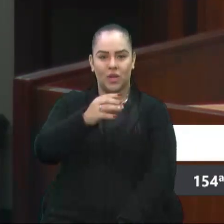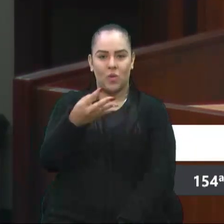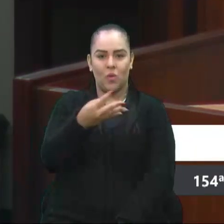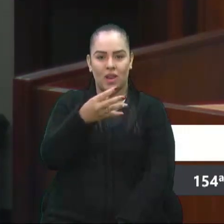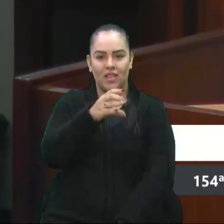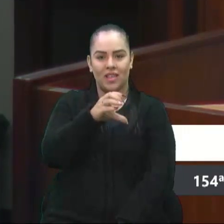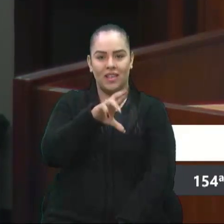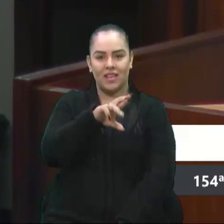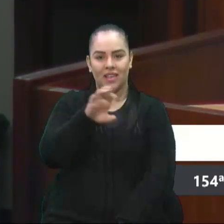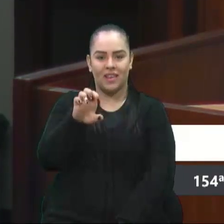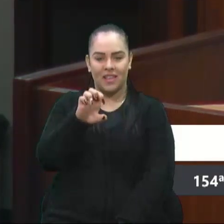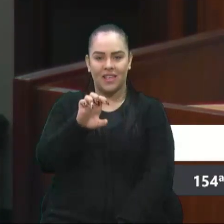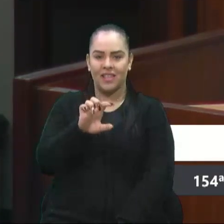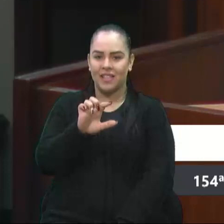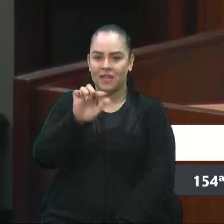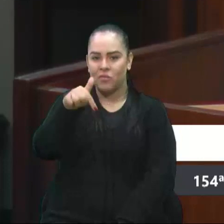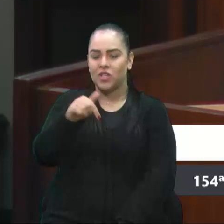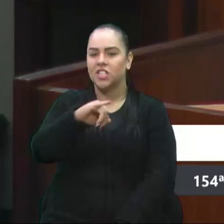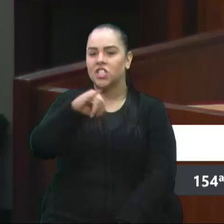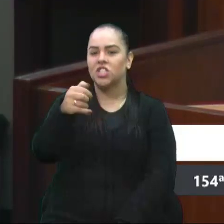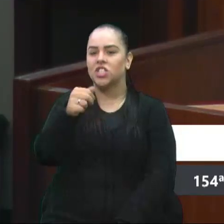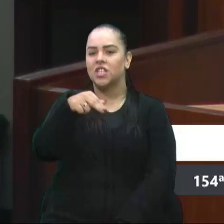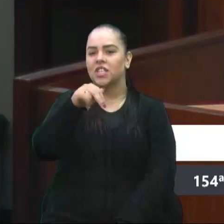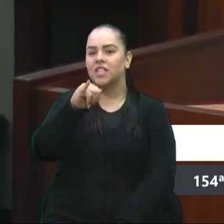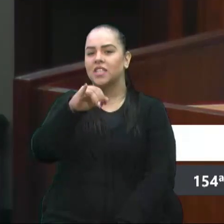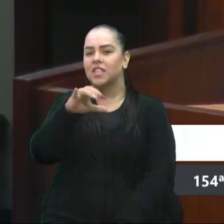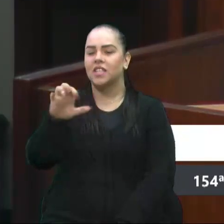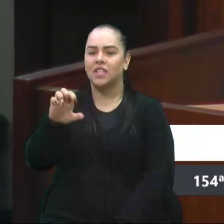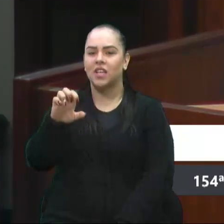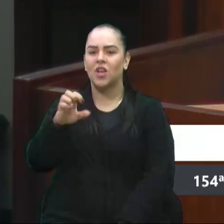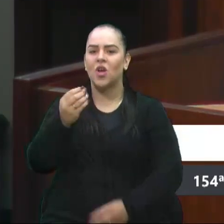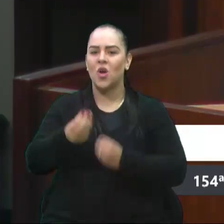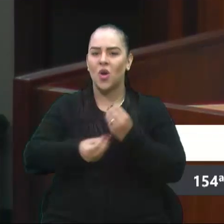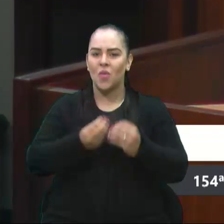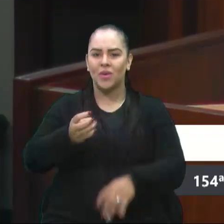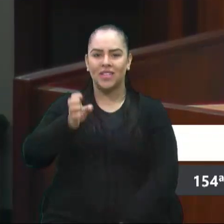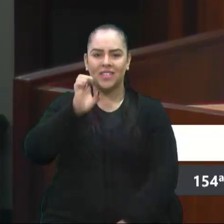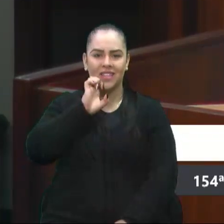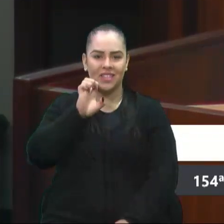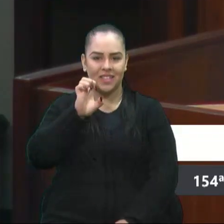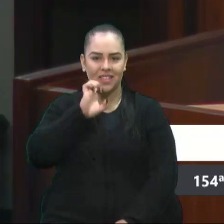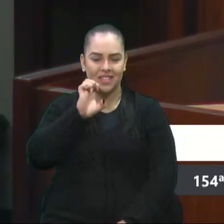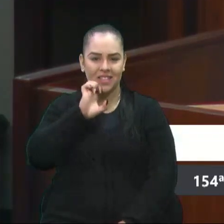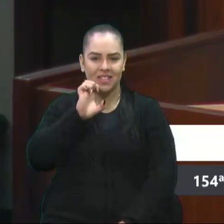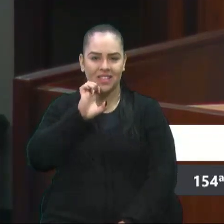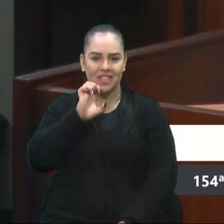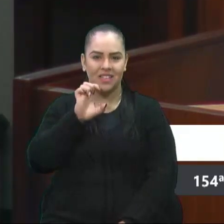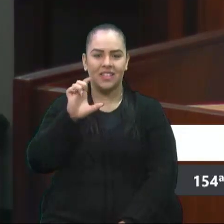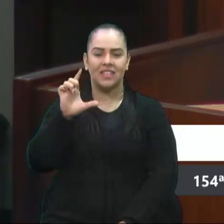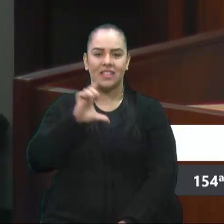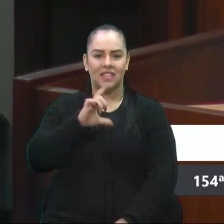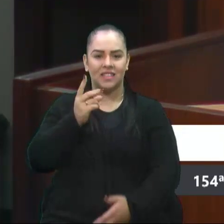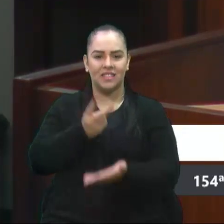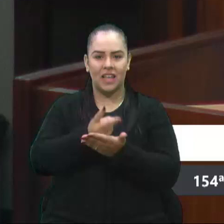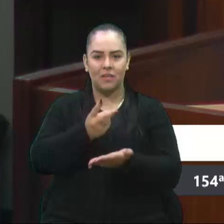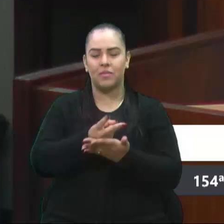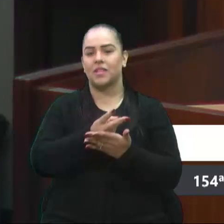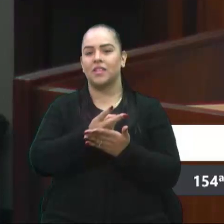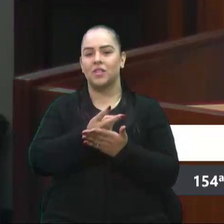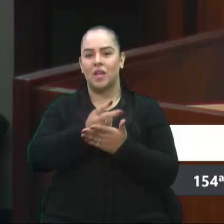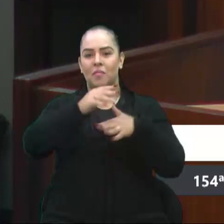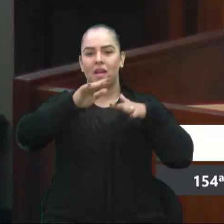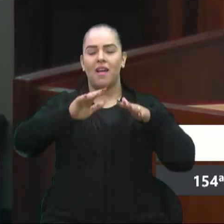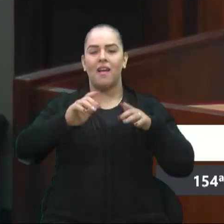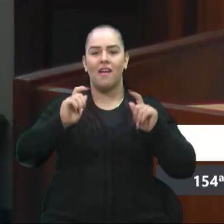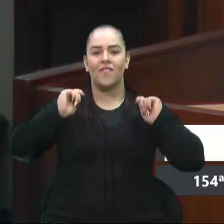e depois a Janice, enquanto a Estela, sarneava naquelas ocupações do Ocupe do Cristóvão, com 15,